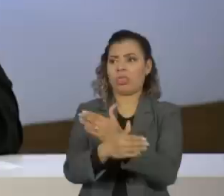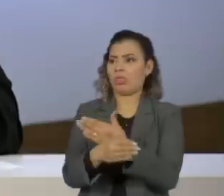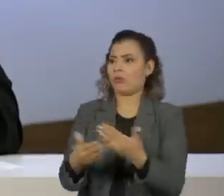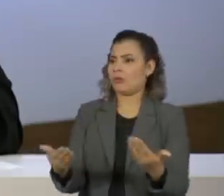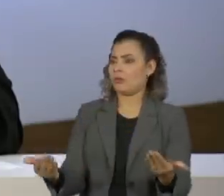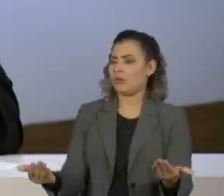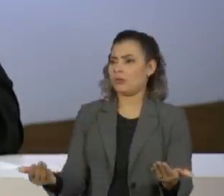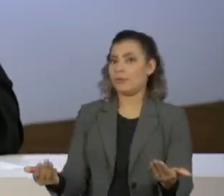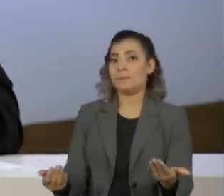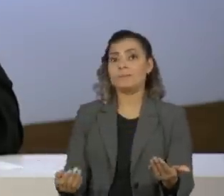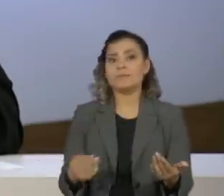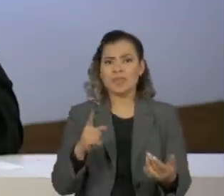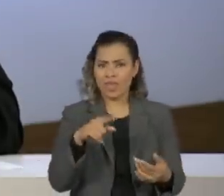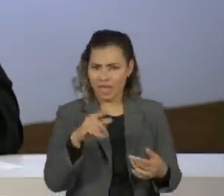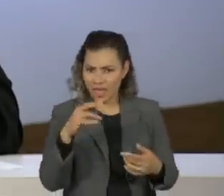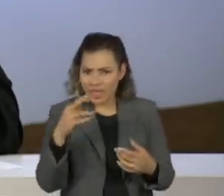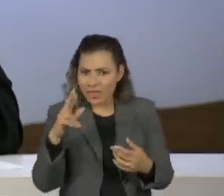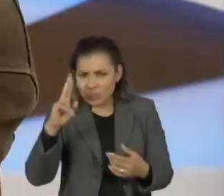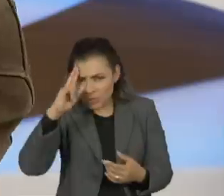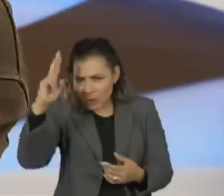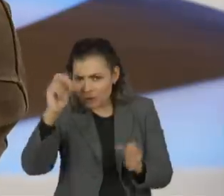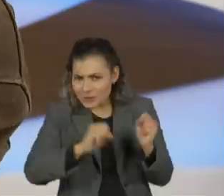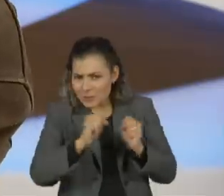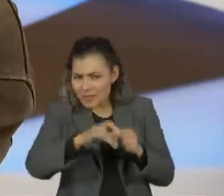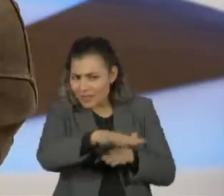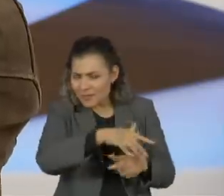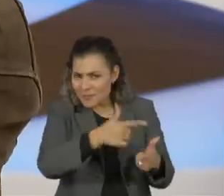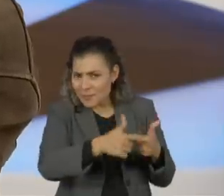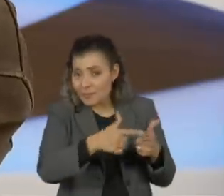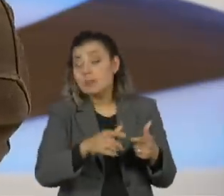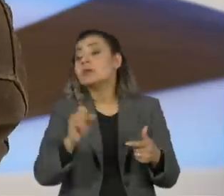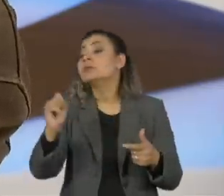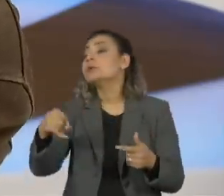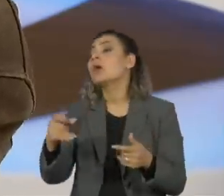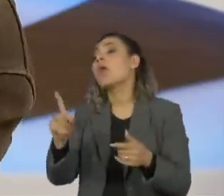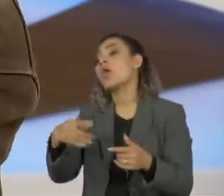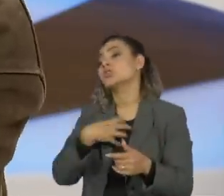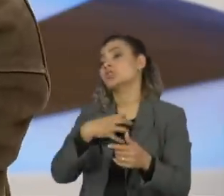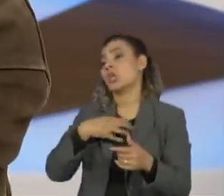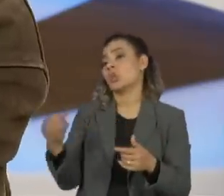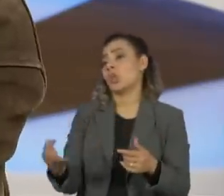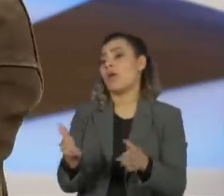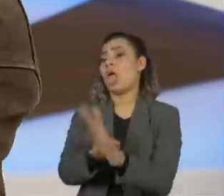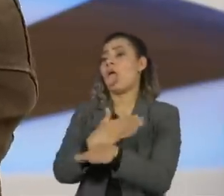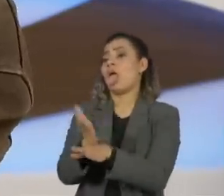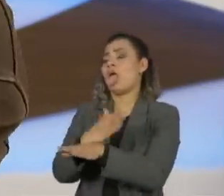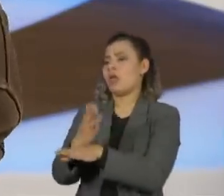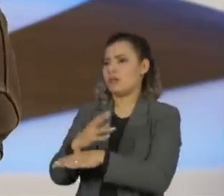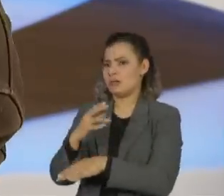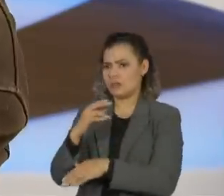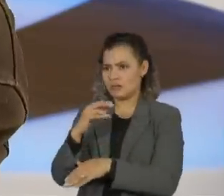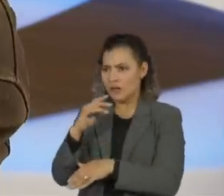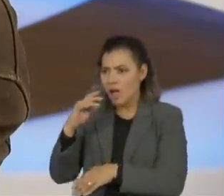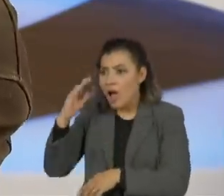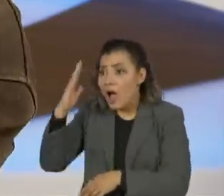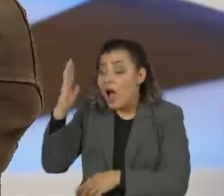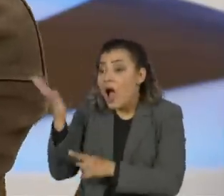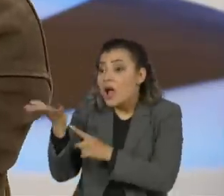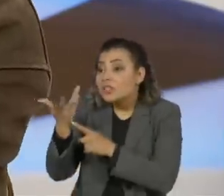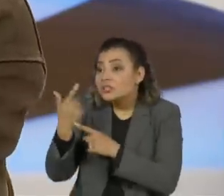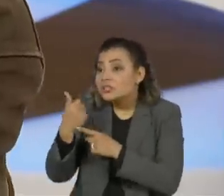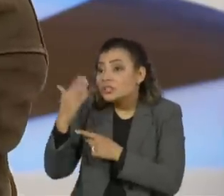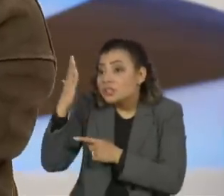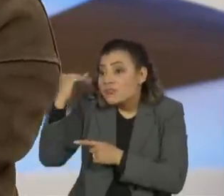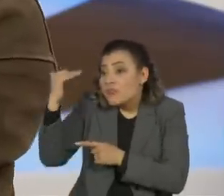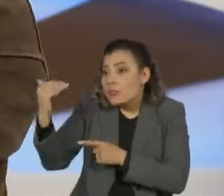O problema não é do empresariado, Lobão? Não, abriu-se a porteira e envolviu um novo conceito. De repente, artistas multimilionários estavam recebendo o